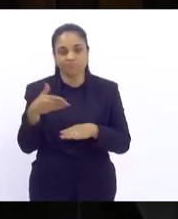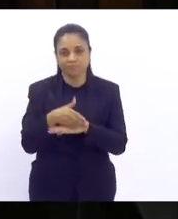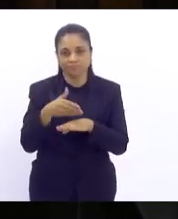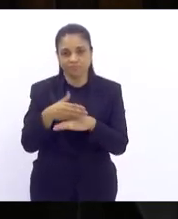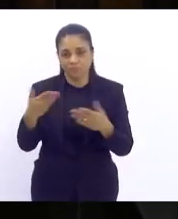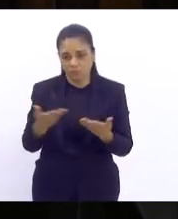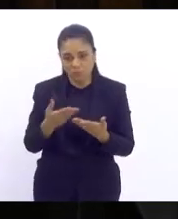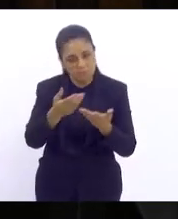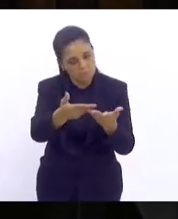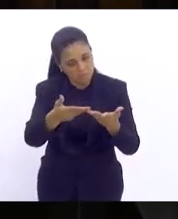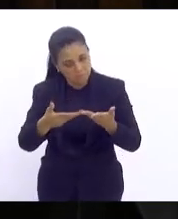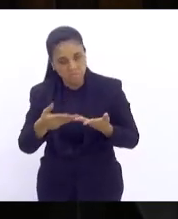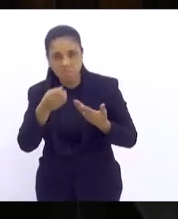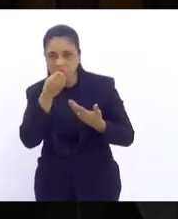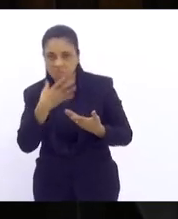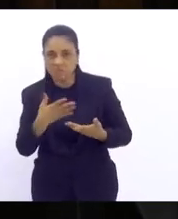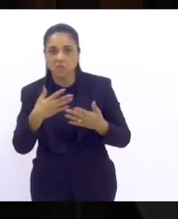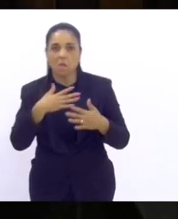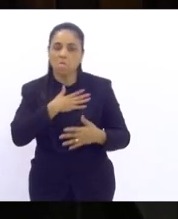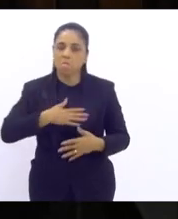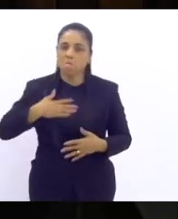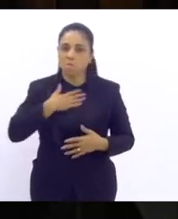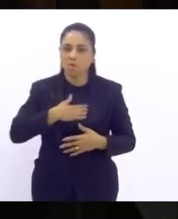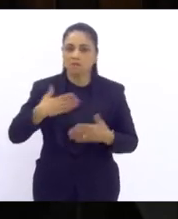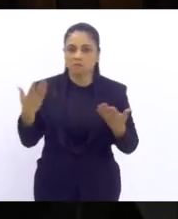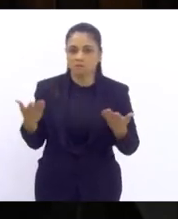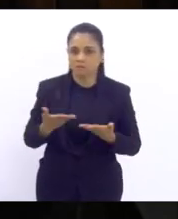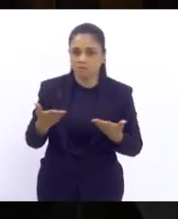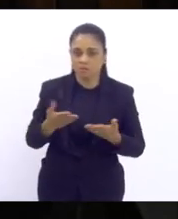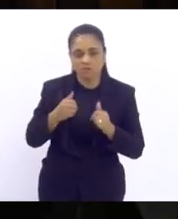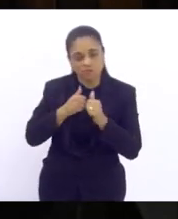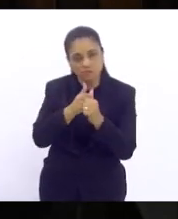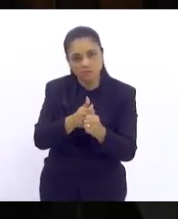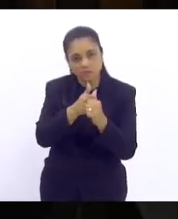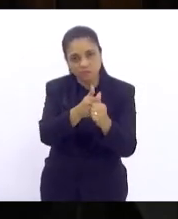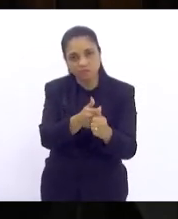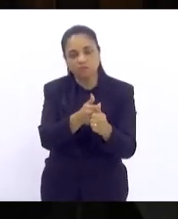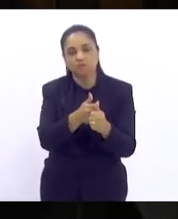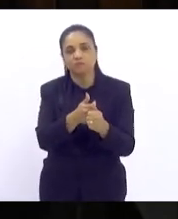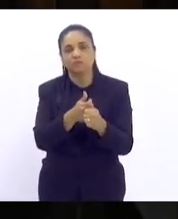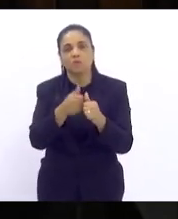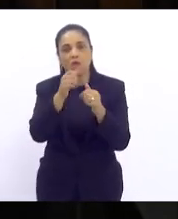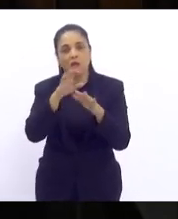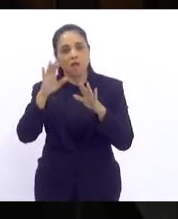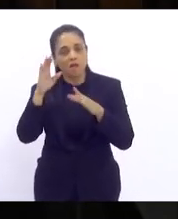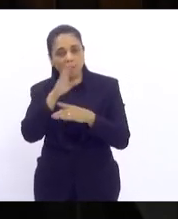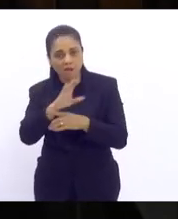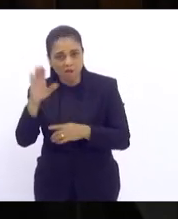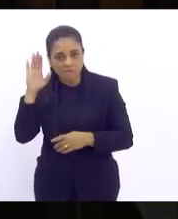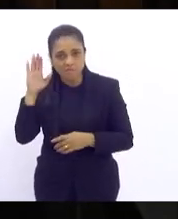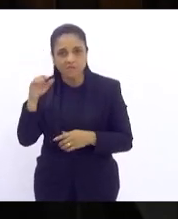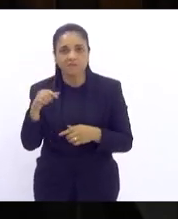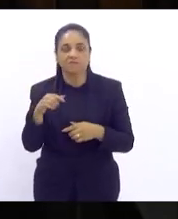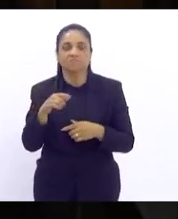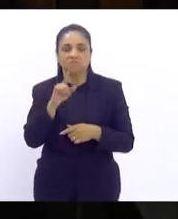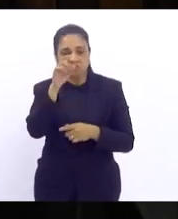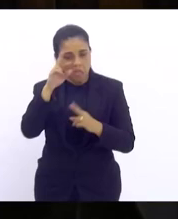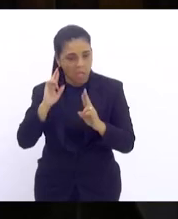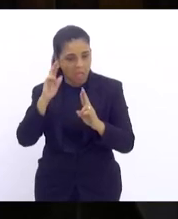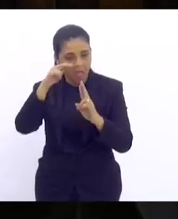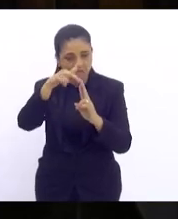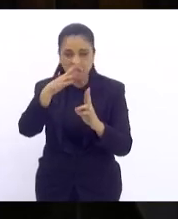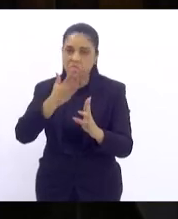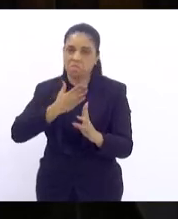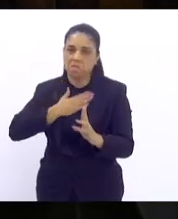deputado é um prazer enorme nós que caminhamos juntos durante a campanha o senhor que é uma referência para mim